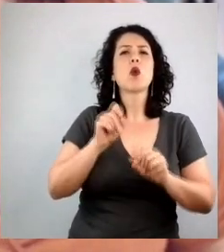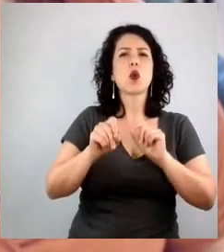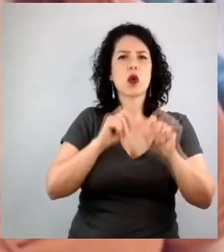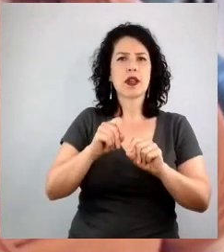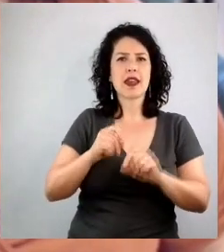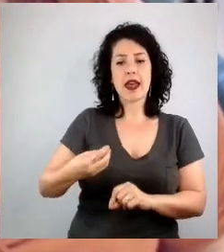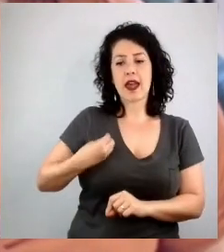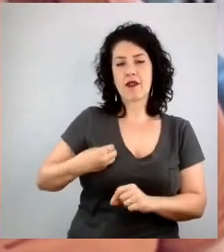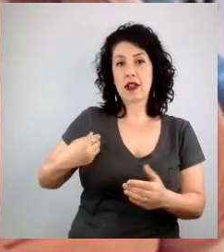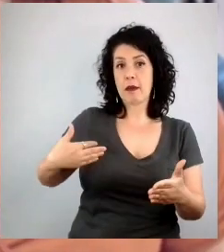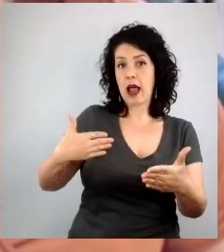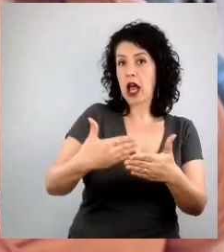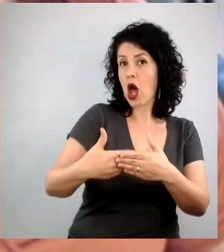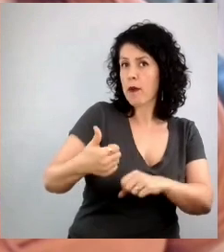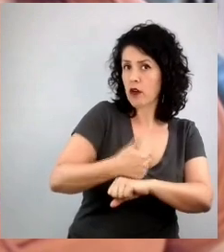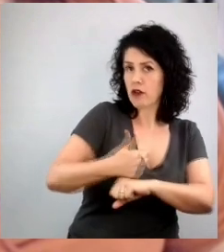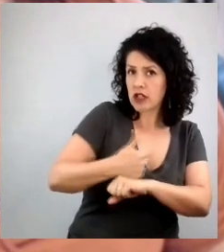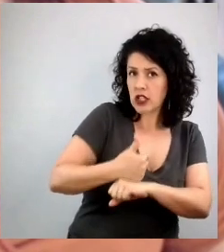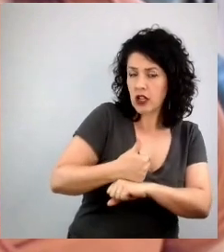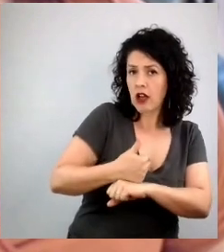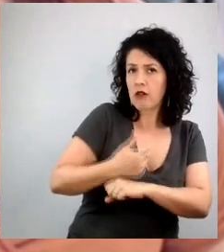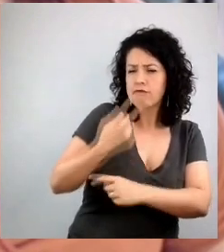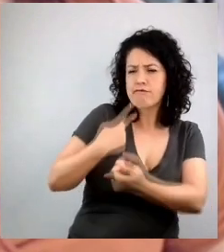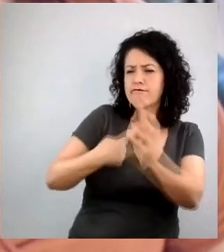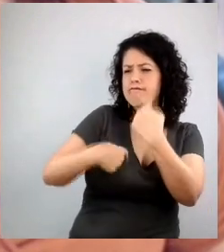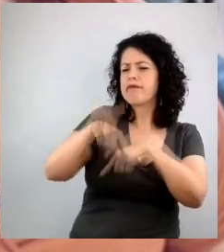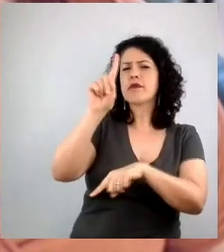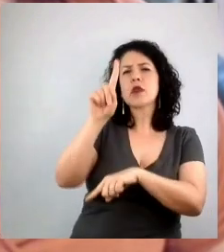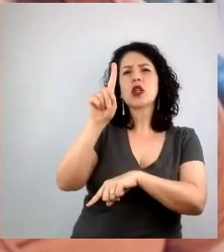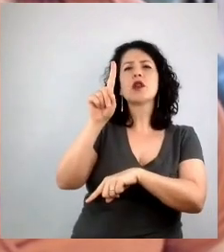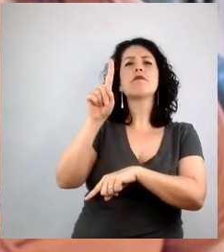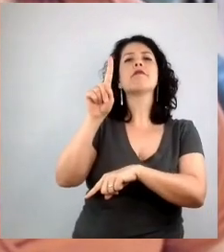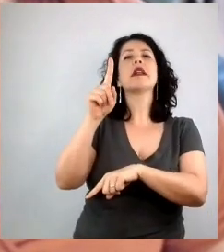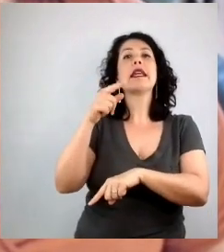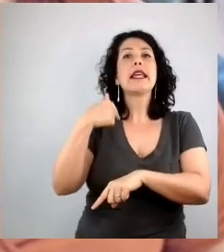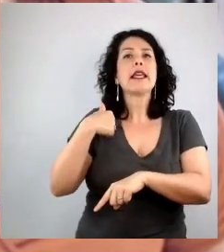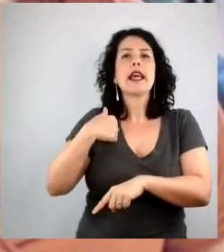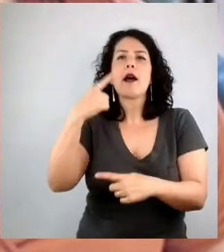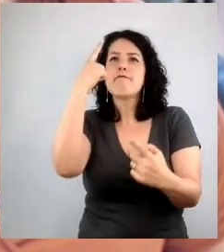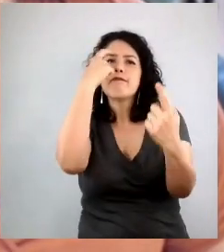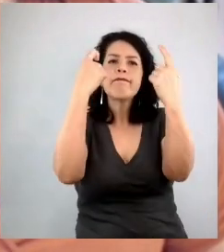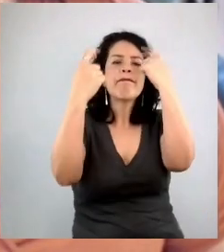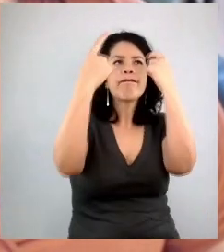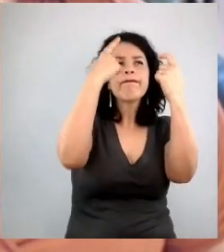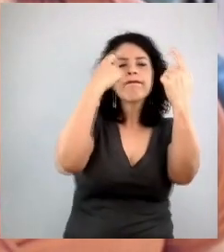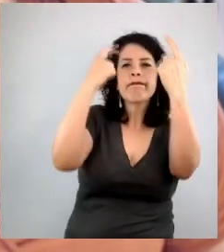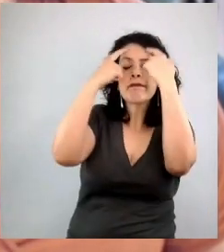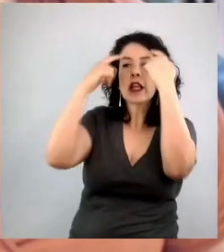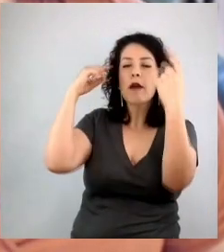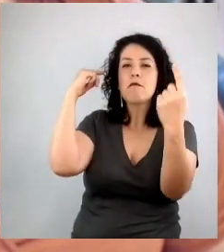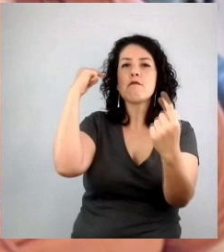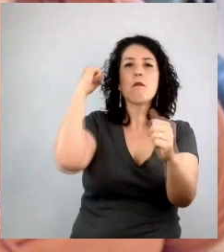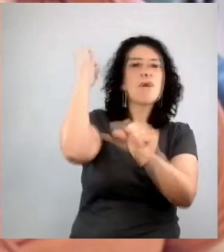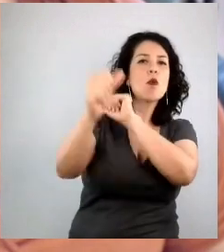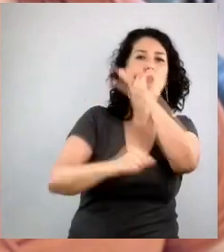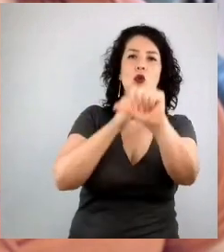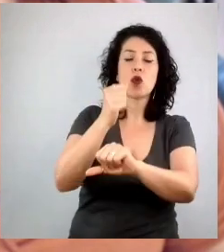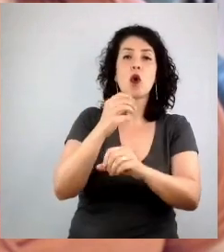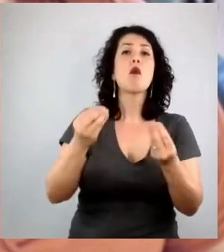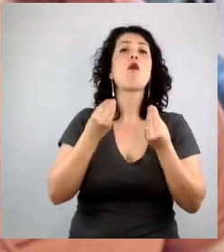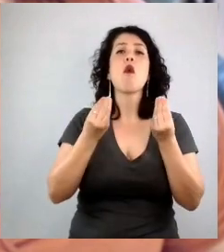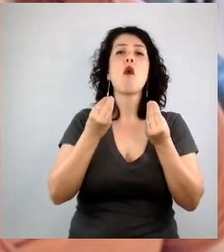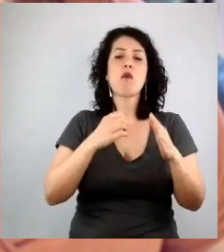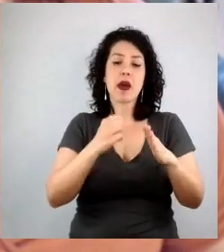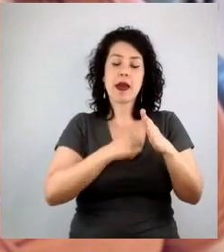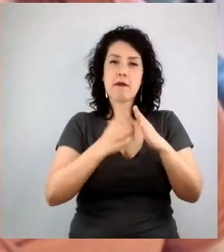para um outro momento, e ela se reinventou, né? Abrindo a sua primeira empresa, trazendo esse aspecto empreendedor